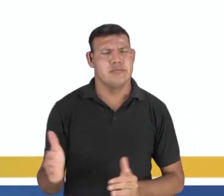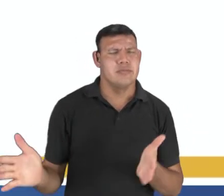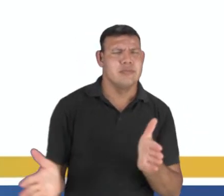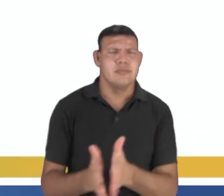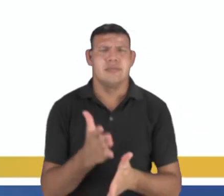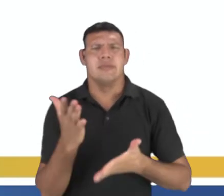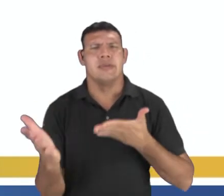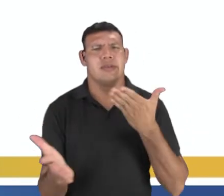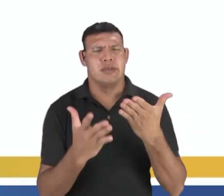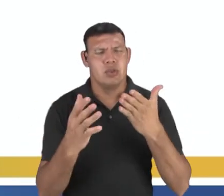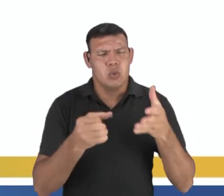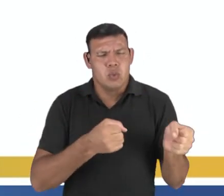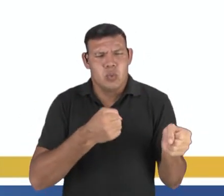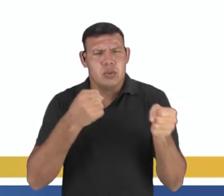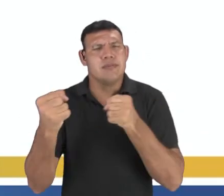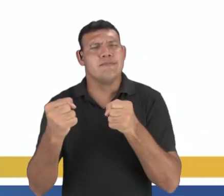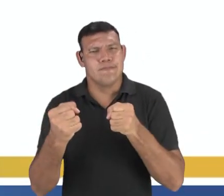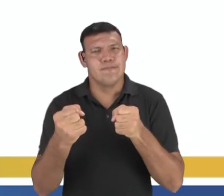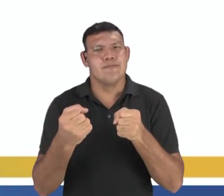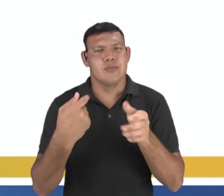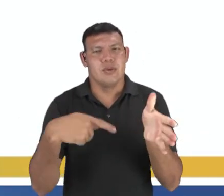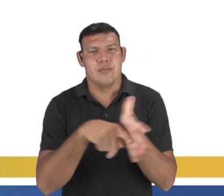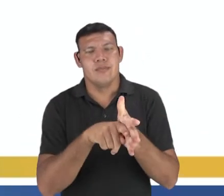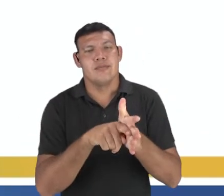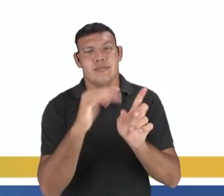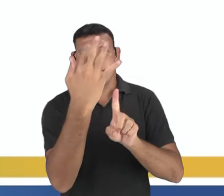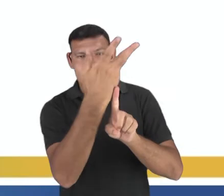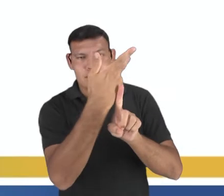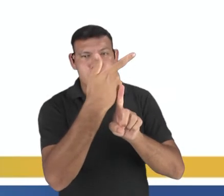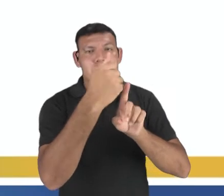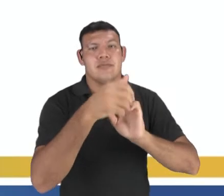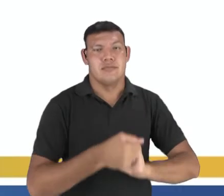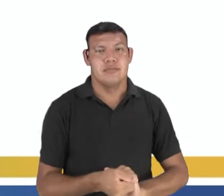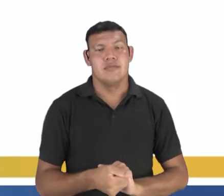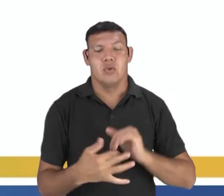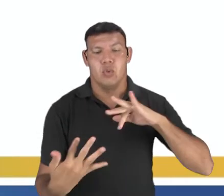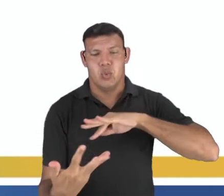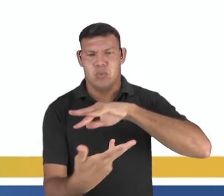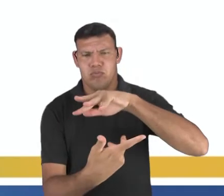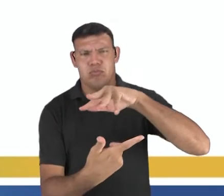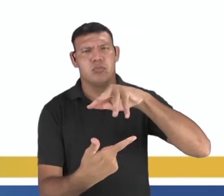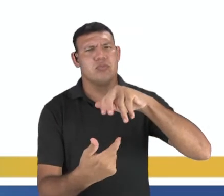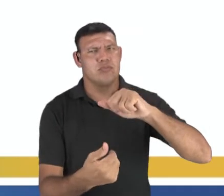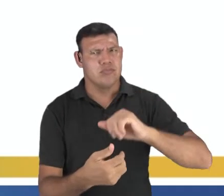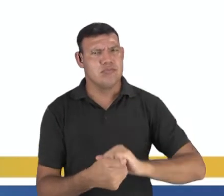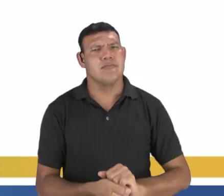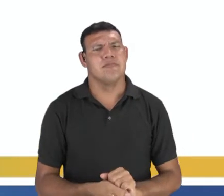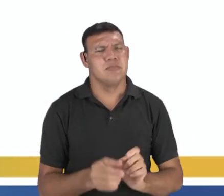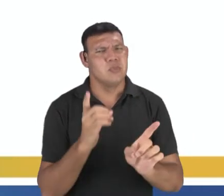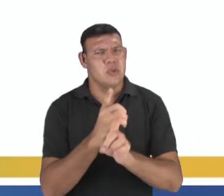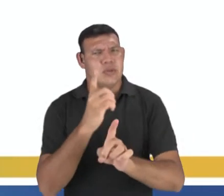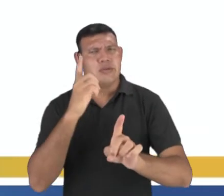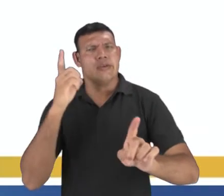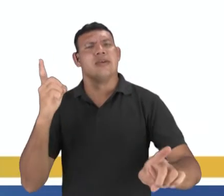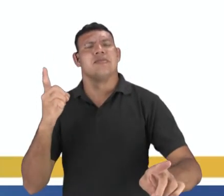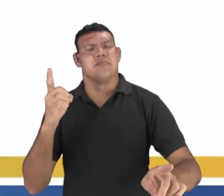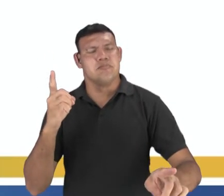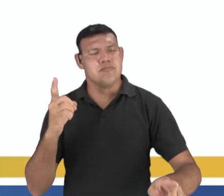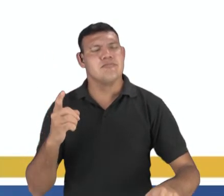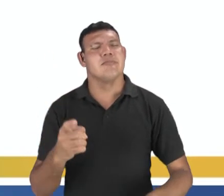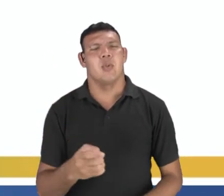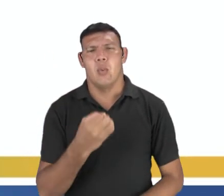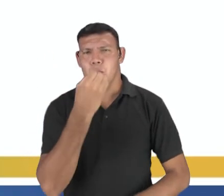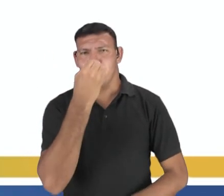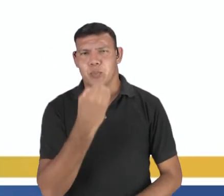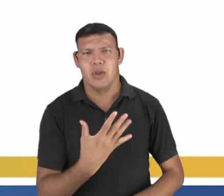experiências e infinitamente poderoso para os trabalhos artísticos. um universo ilimitado e